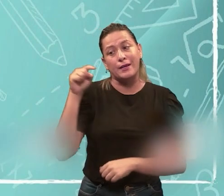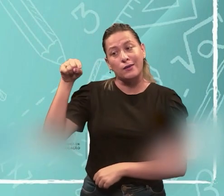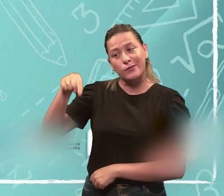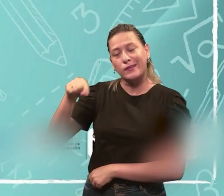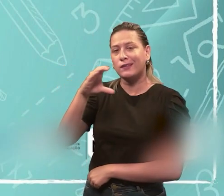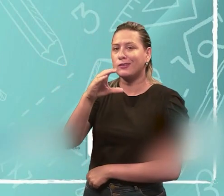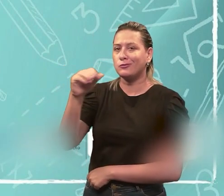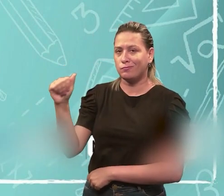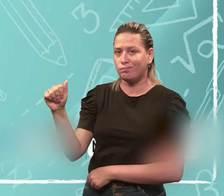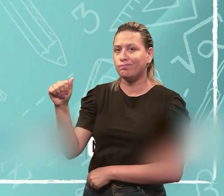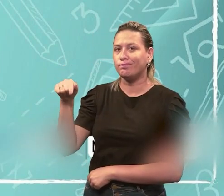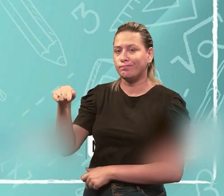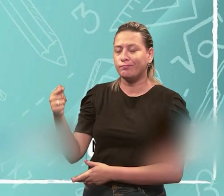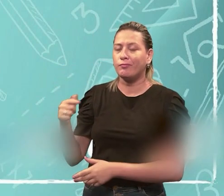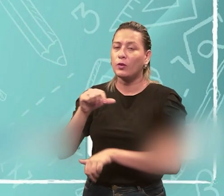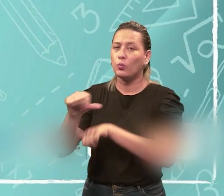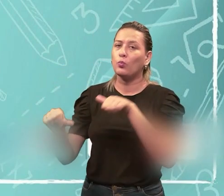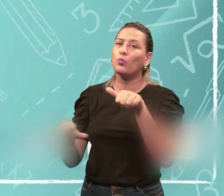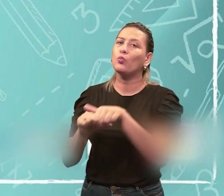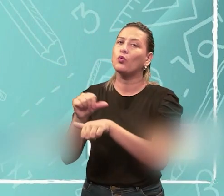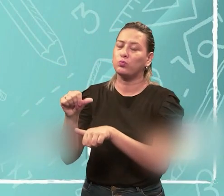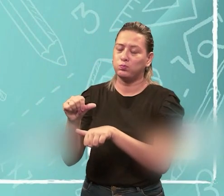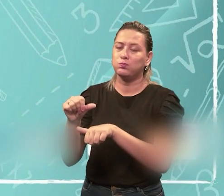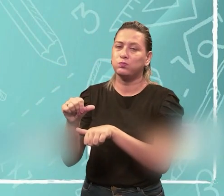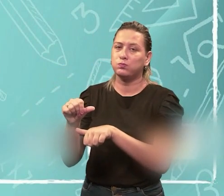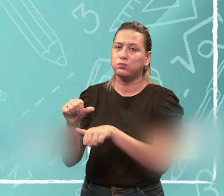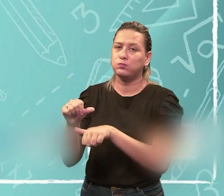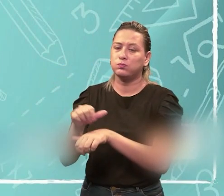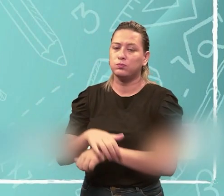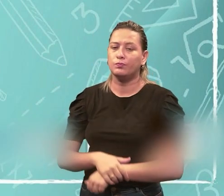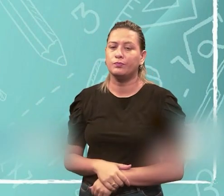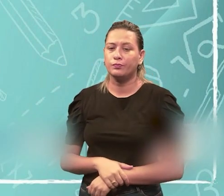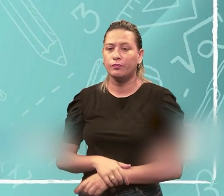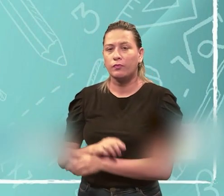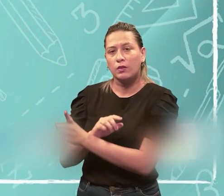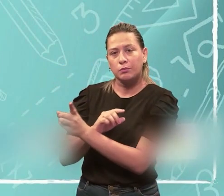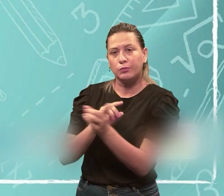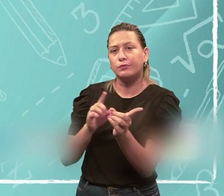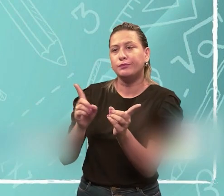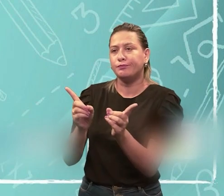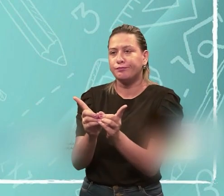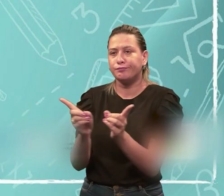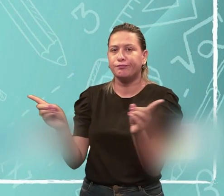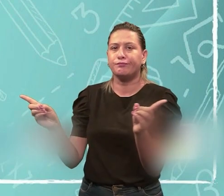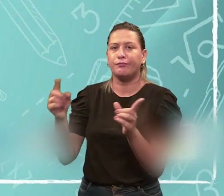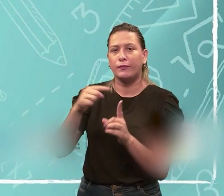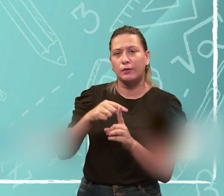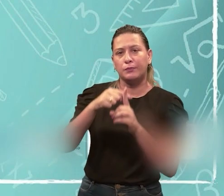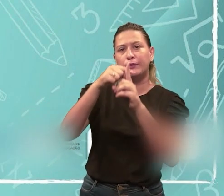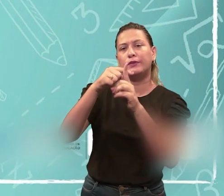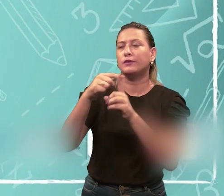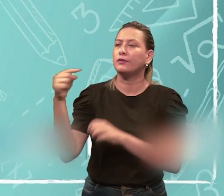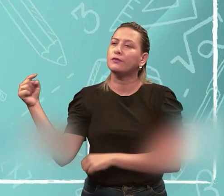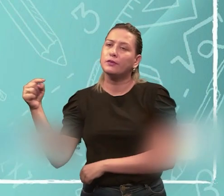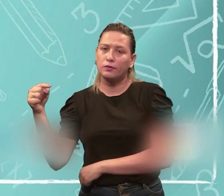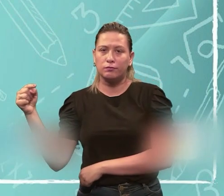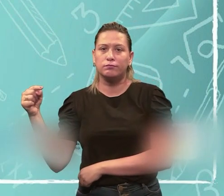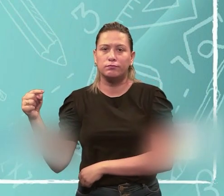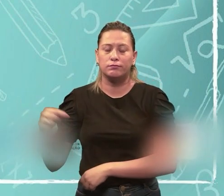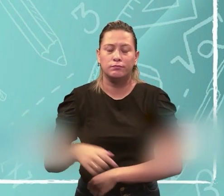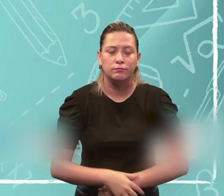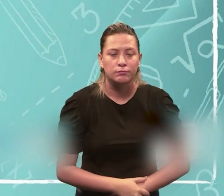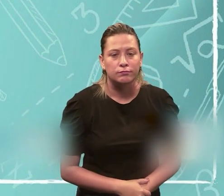corrente alternada, né, ela tem essa variação aí. Ora ela tá pro polo positivo, ora para o polo